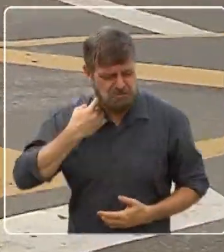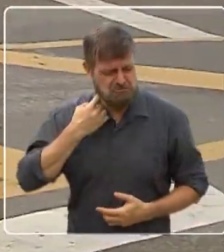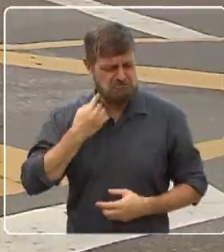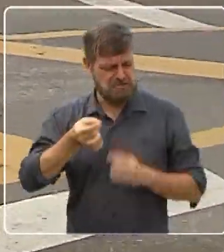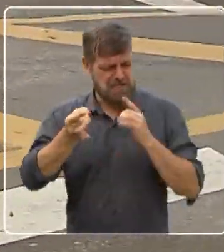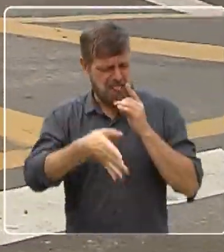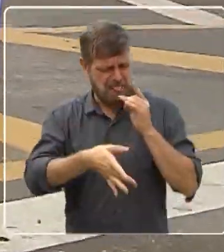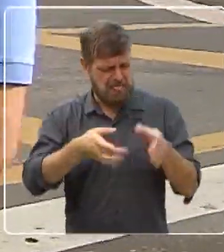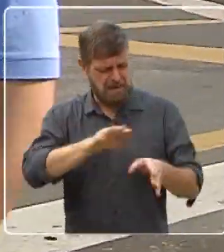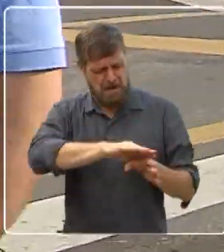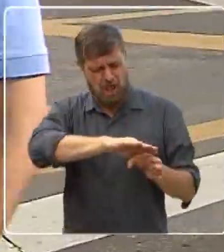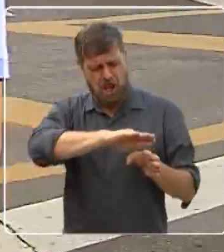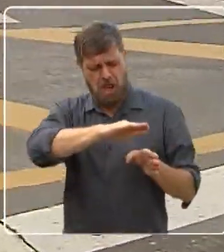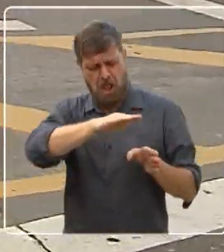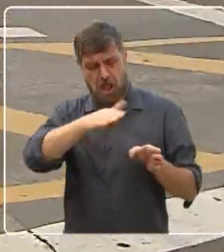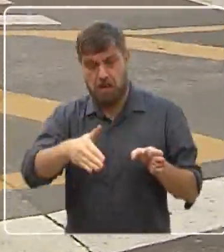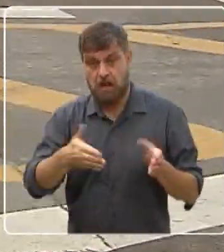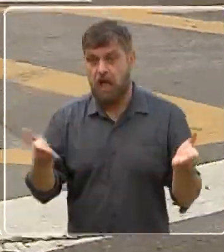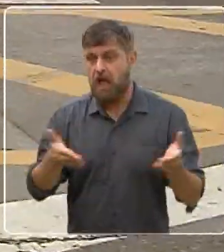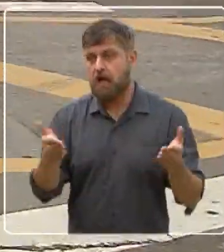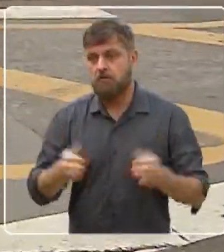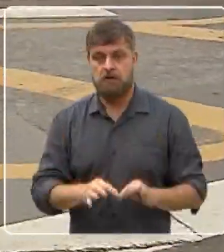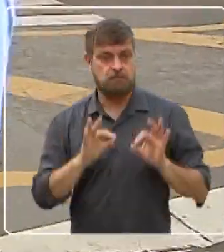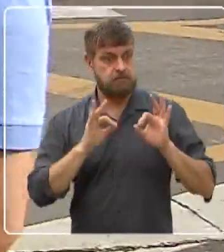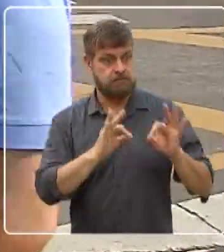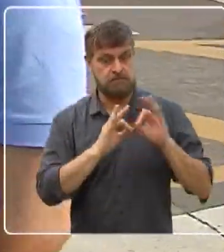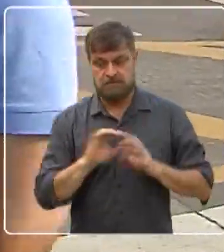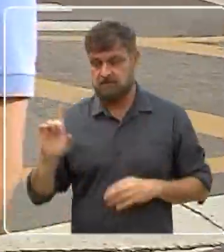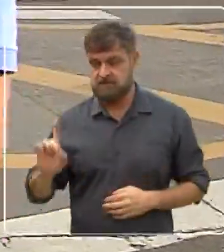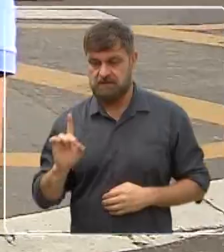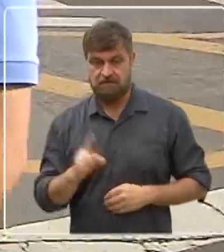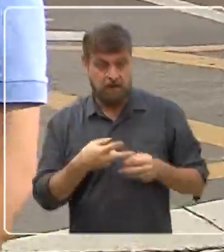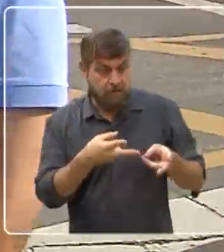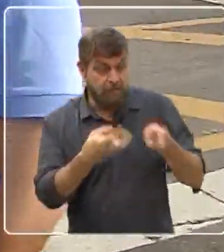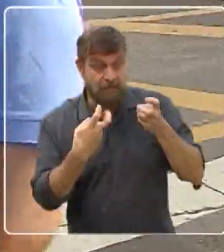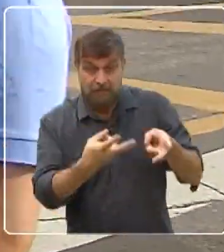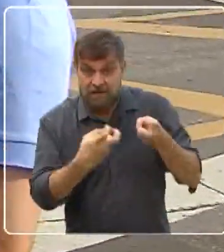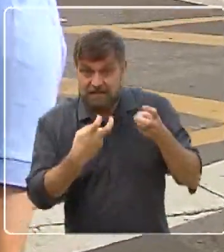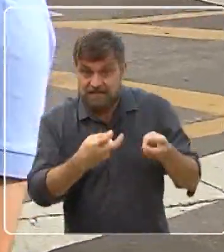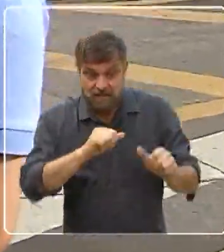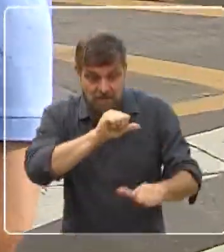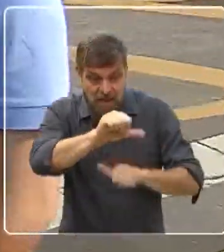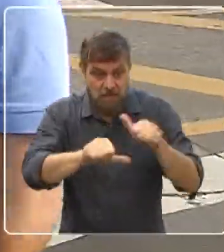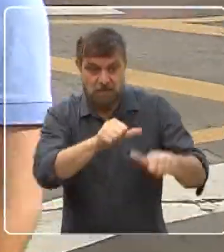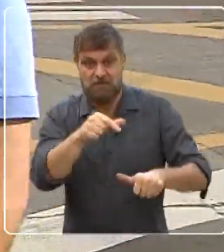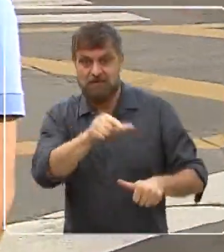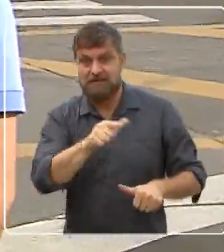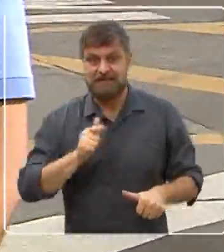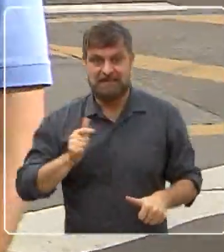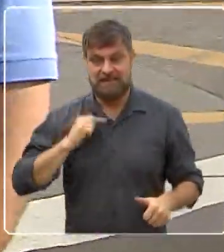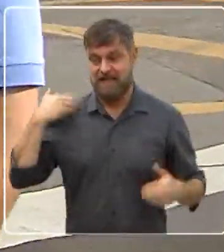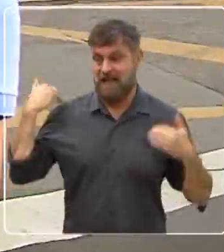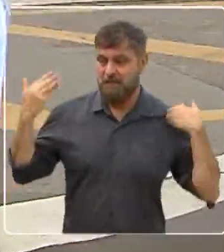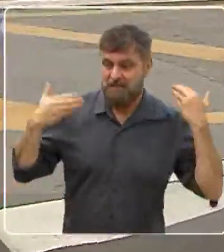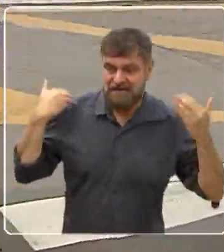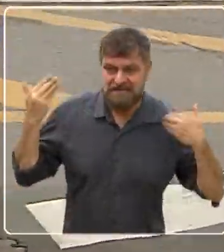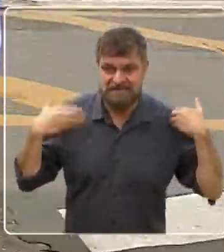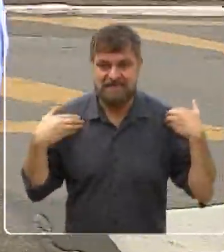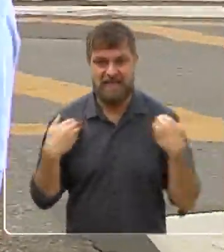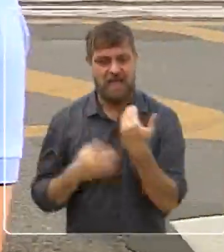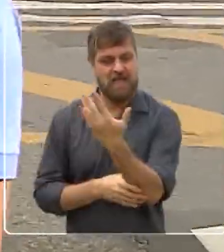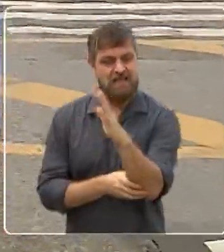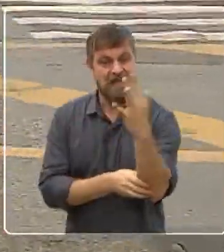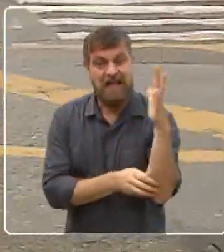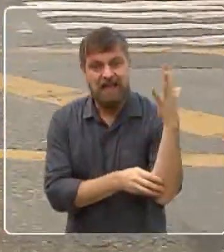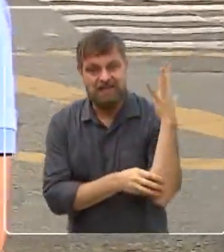lixo. E agora não. Agora você vai lá, você já percebe, assim, que tem muito lazer, tem muita natureza. É um ponto de